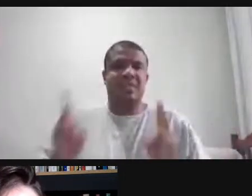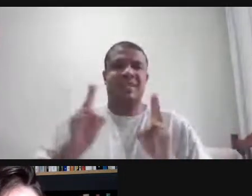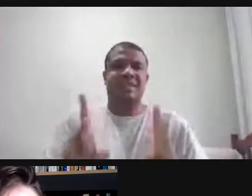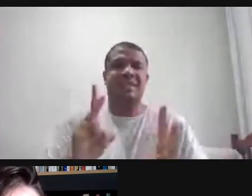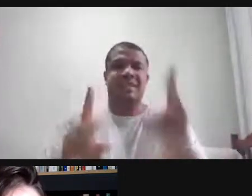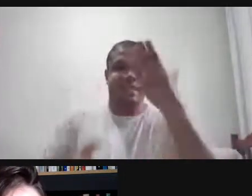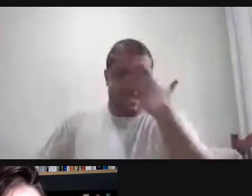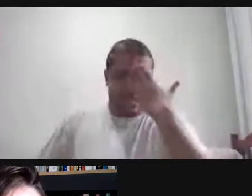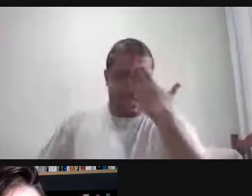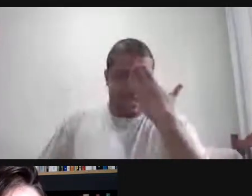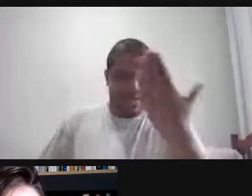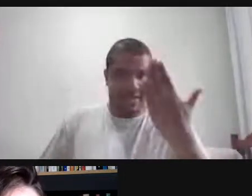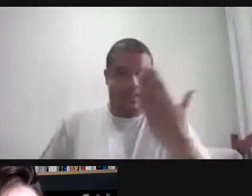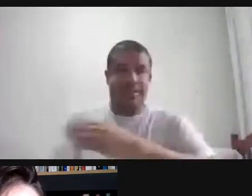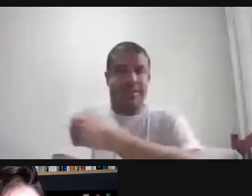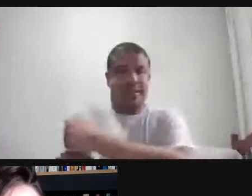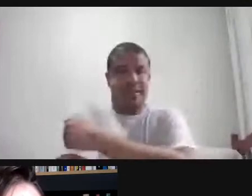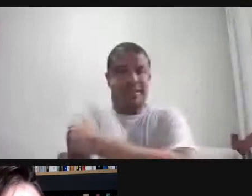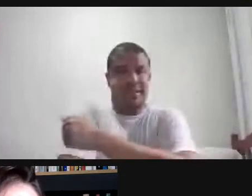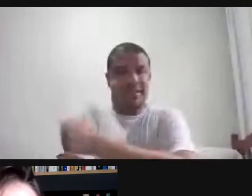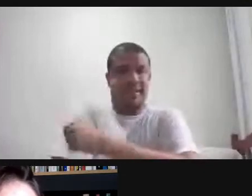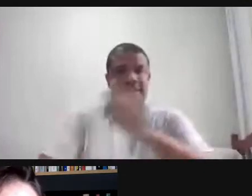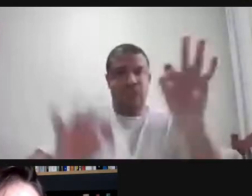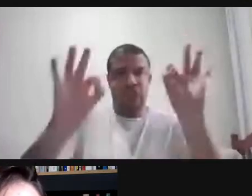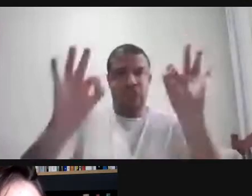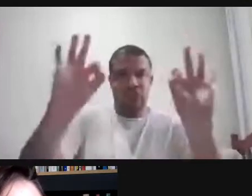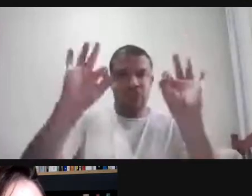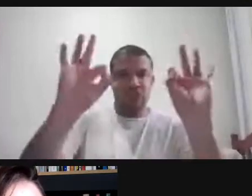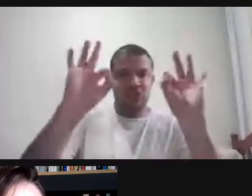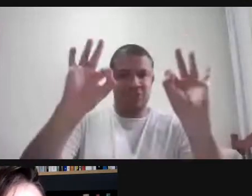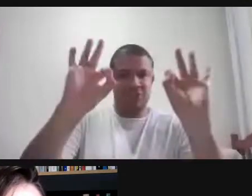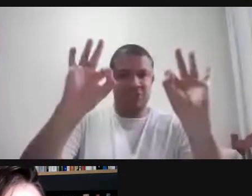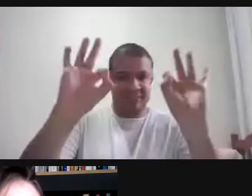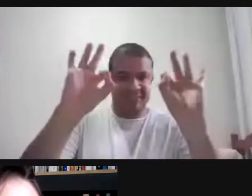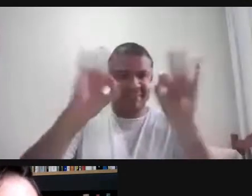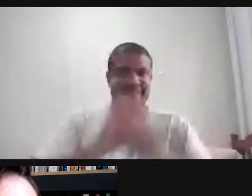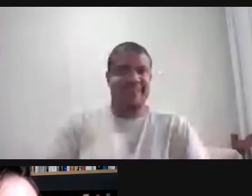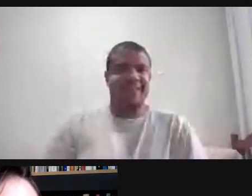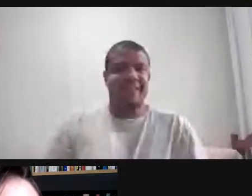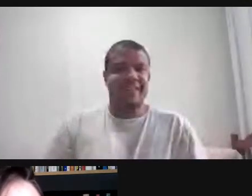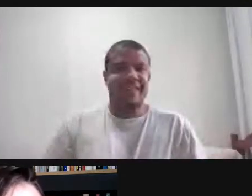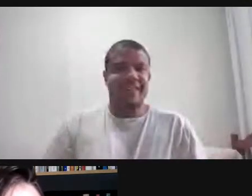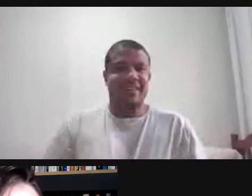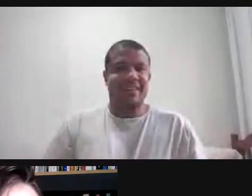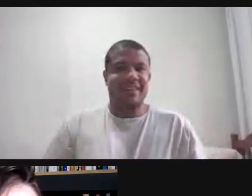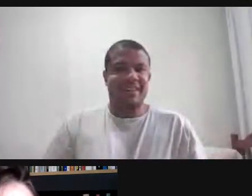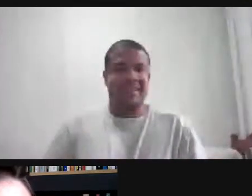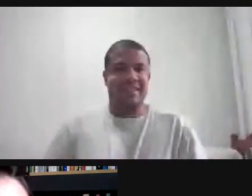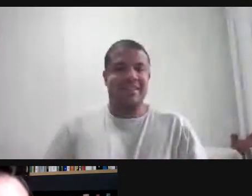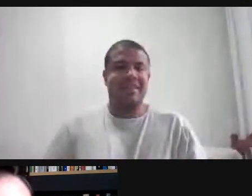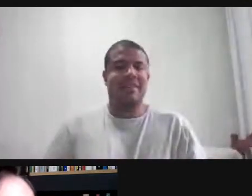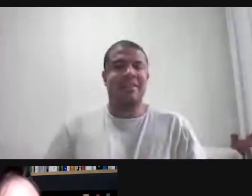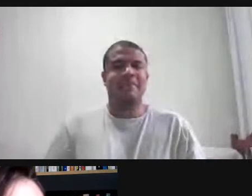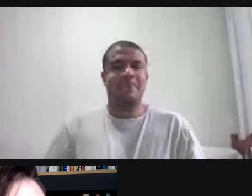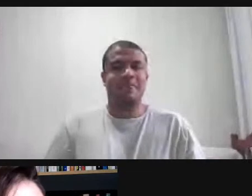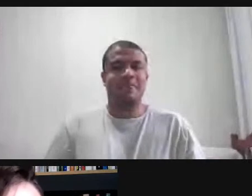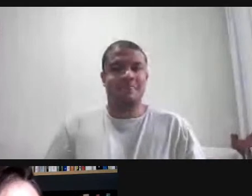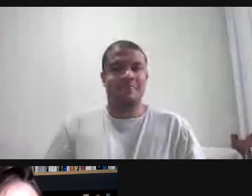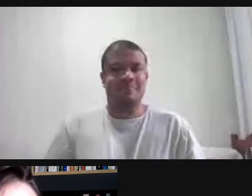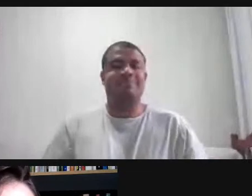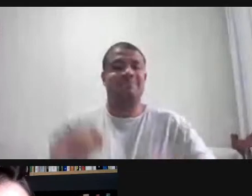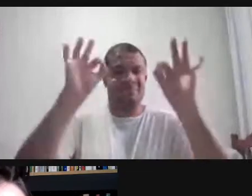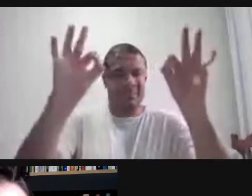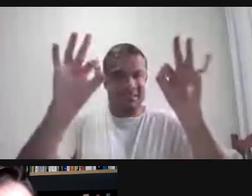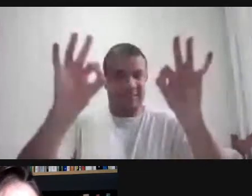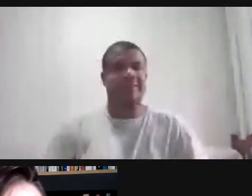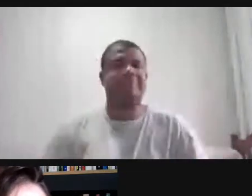rigor acadêmico e com elegância dela, né? Sim, é incrível. Pois é. Ainda aprendemos, né? Porque ela ainda é ativa no